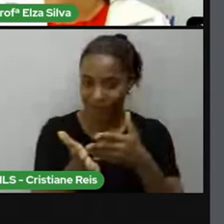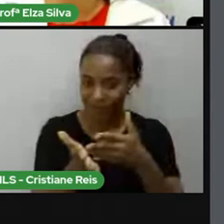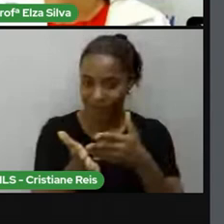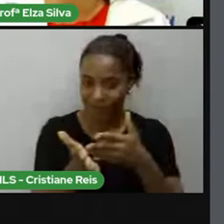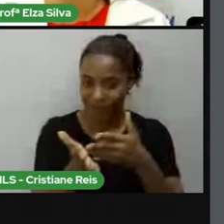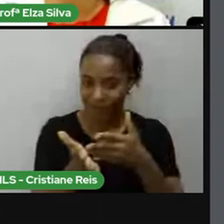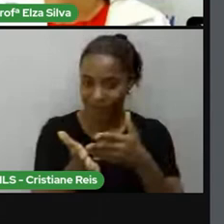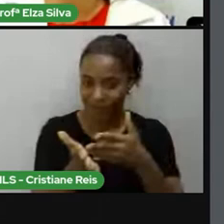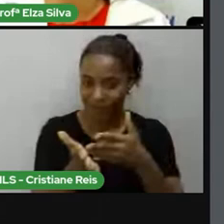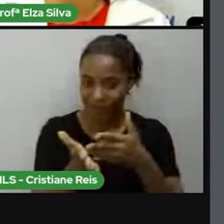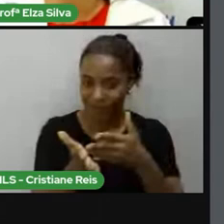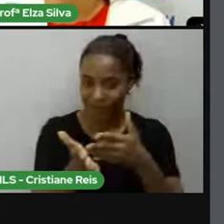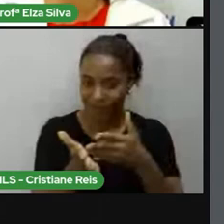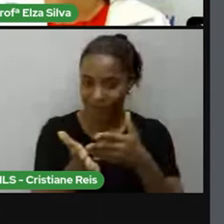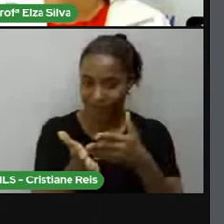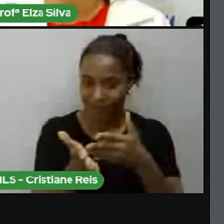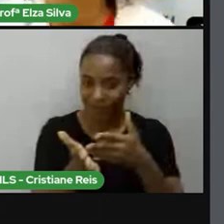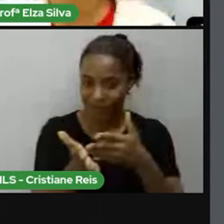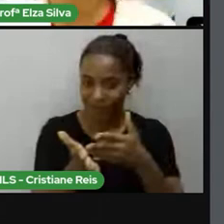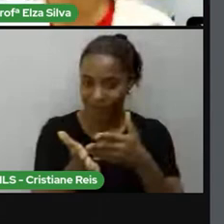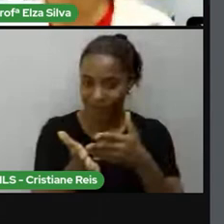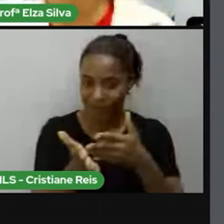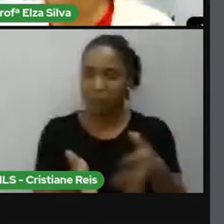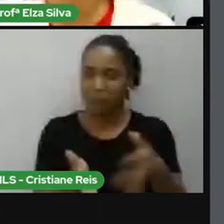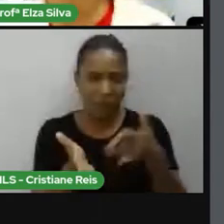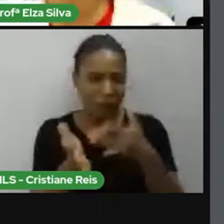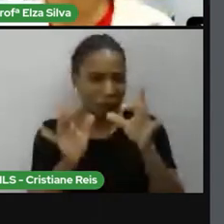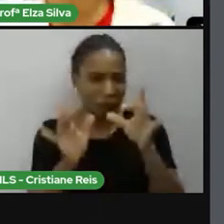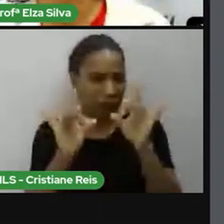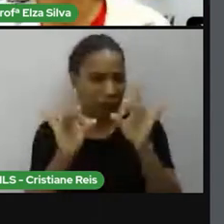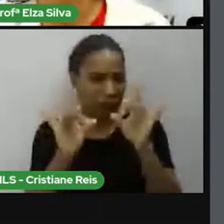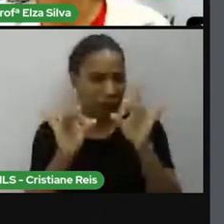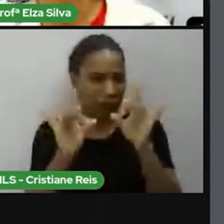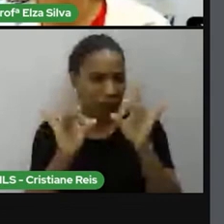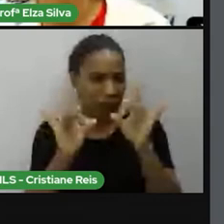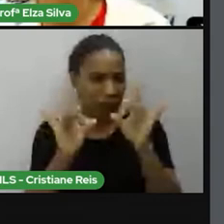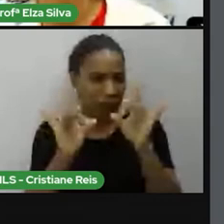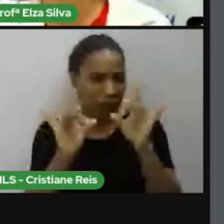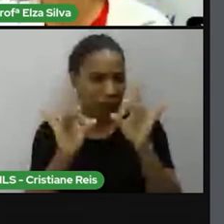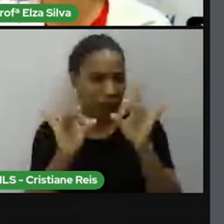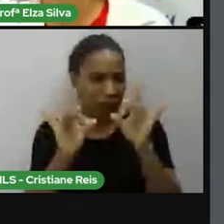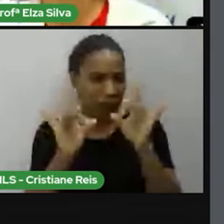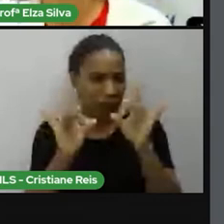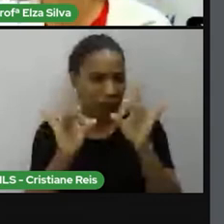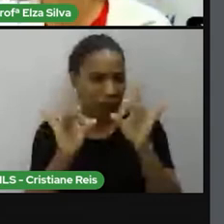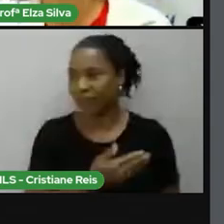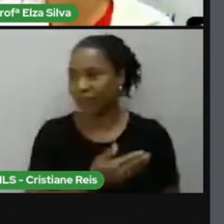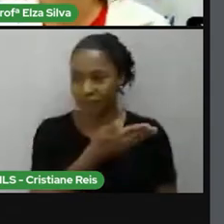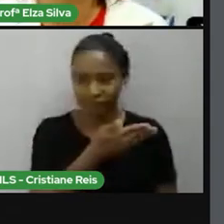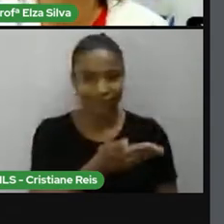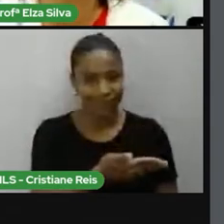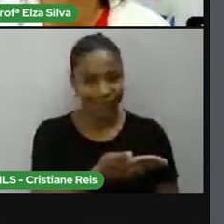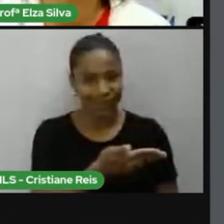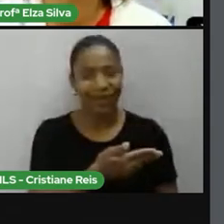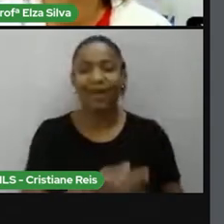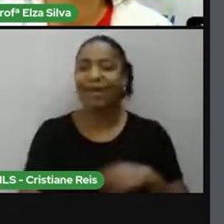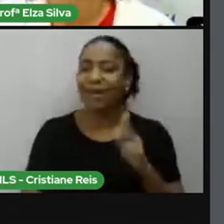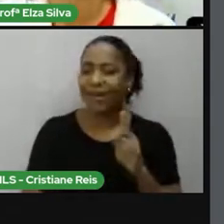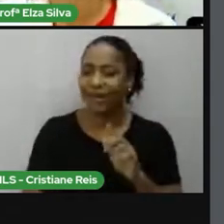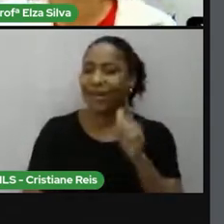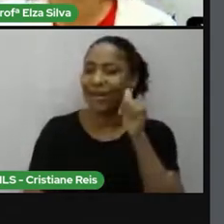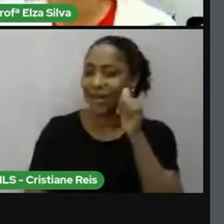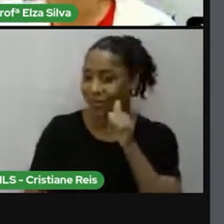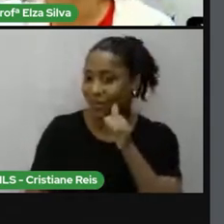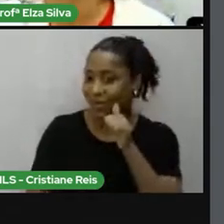She knew the sides Ela conhecia os sinais Então o passado de win é one